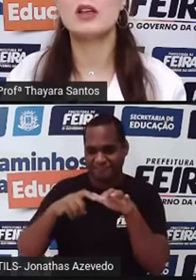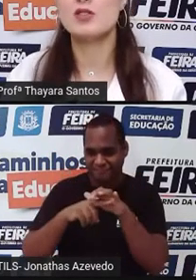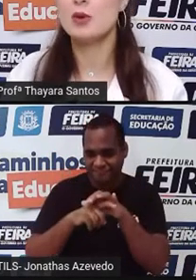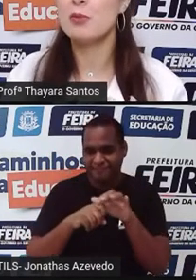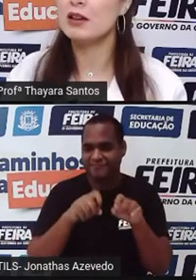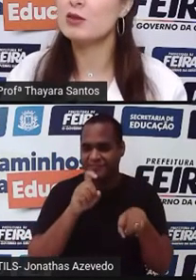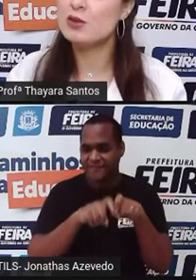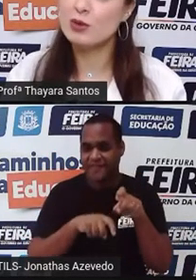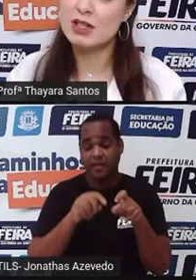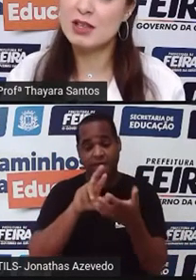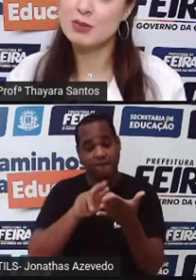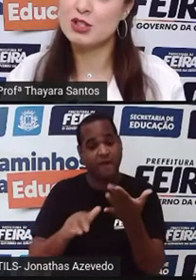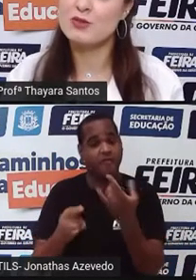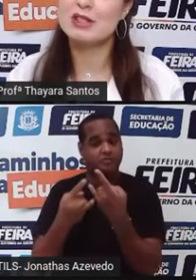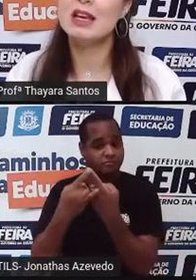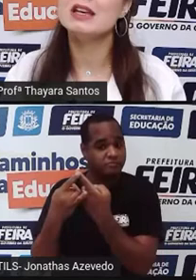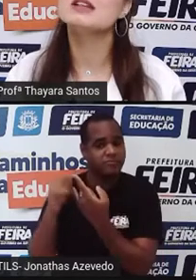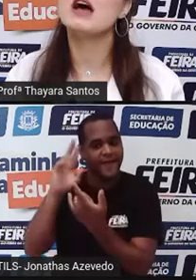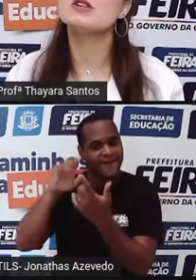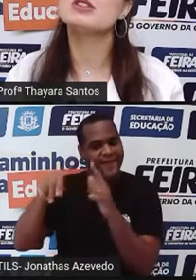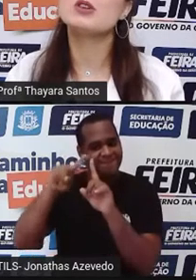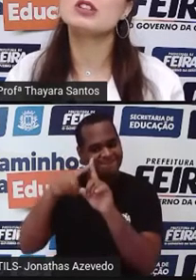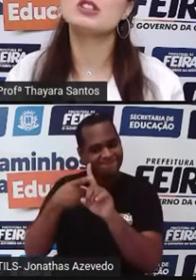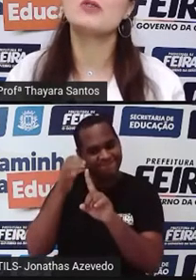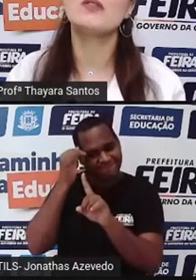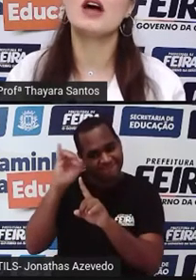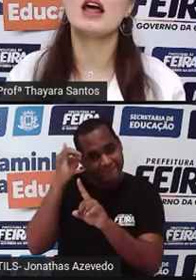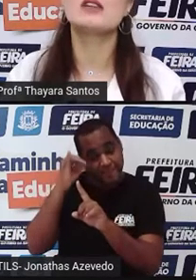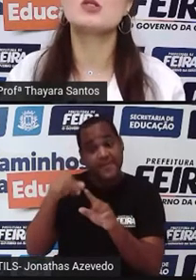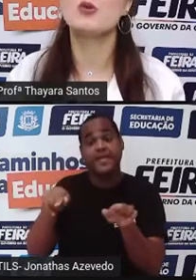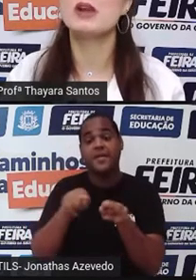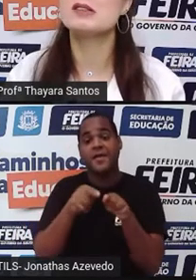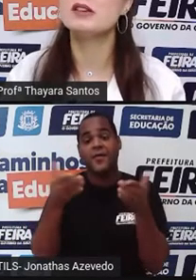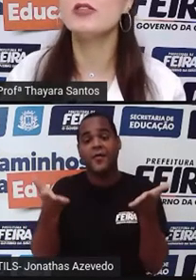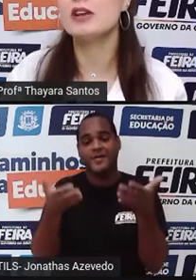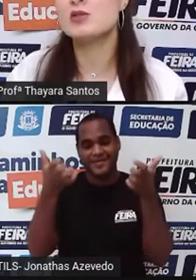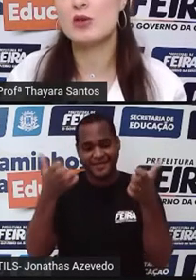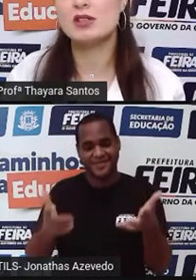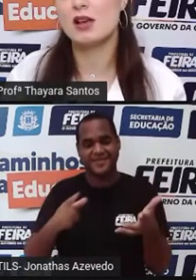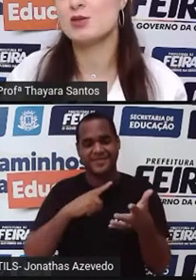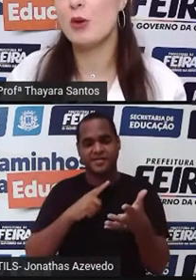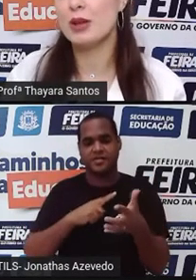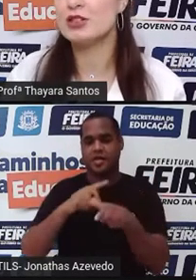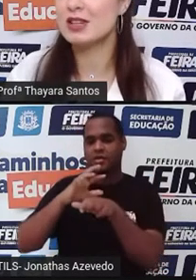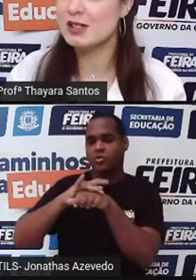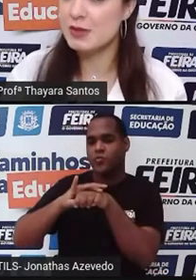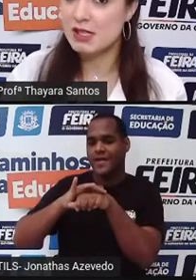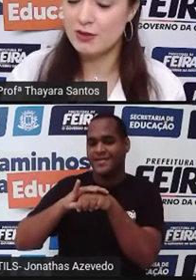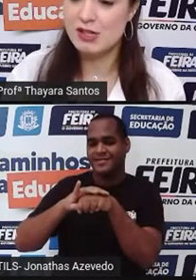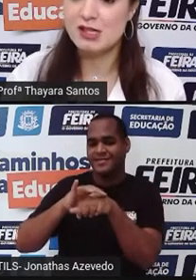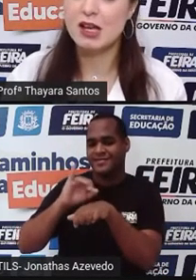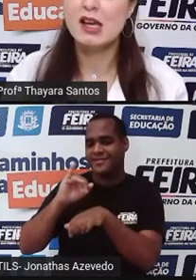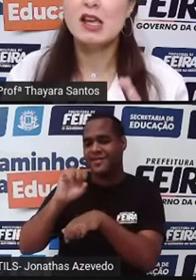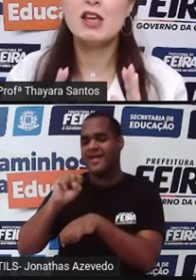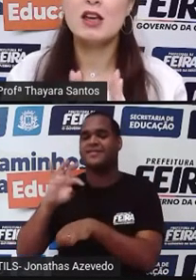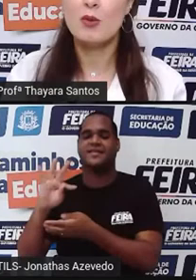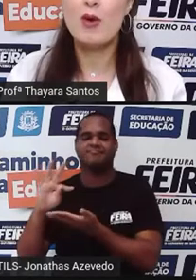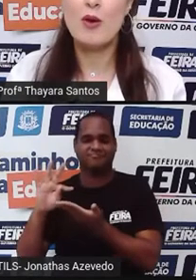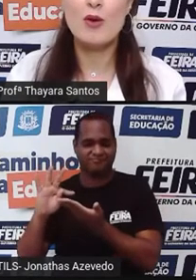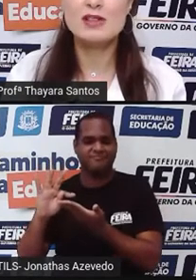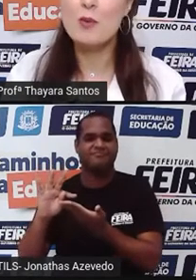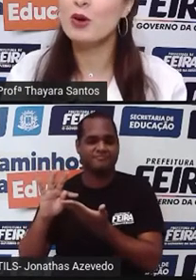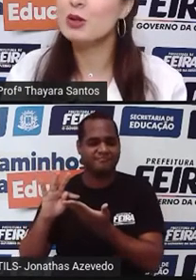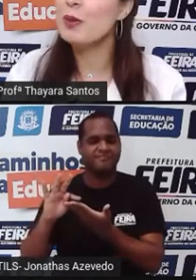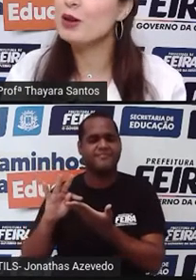gente já falou aqui sobre métodos contraceptivos e na aula de hoje a gente vai falar sobre as infecções sexualmente transmissíveis. E